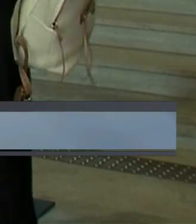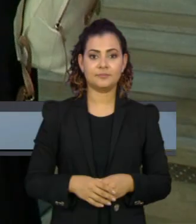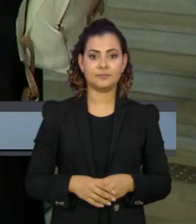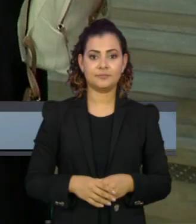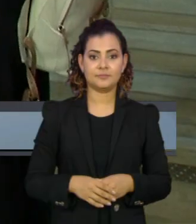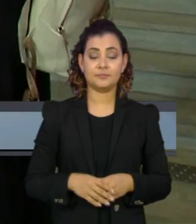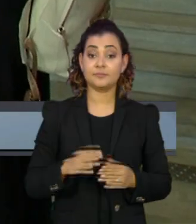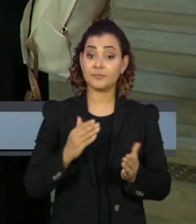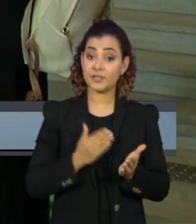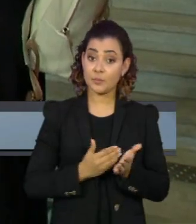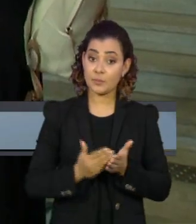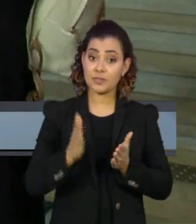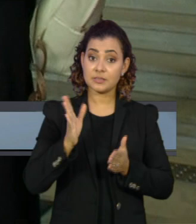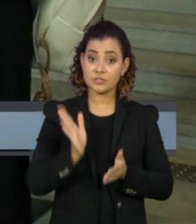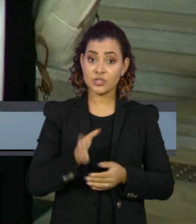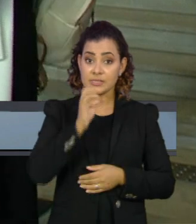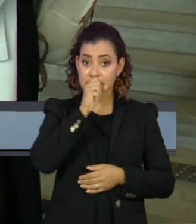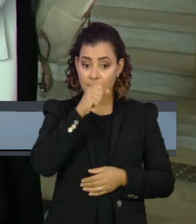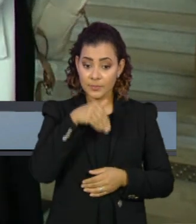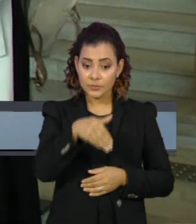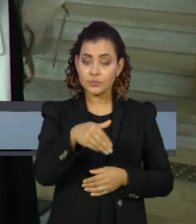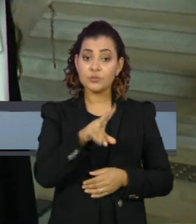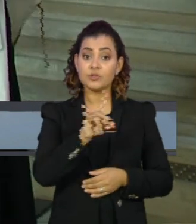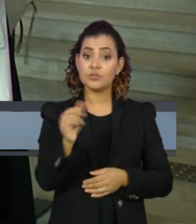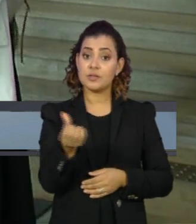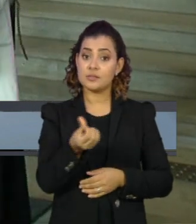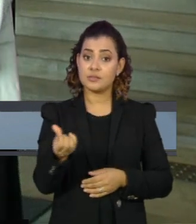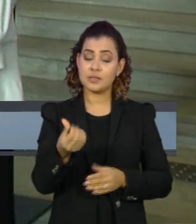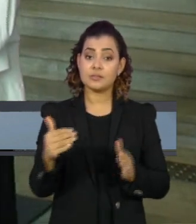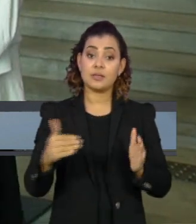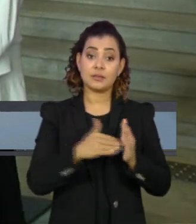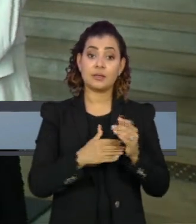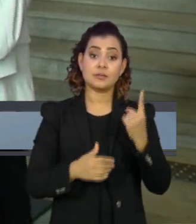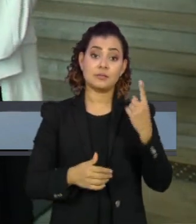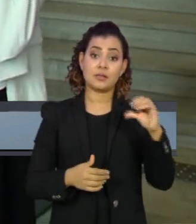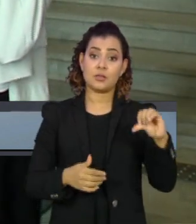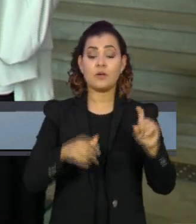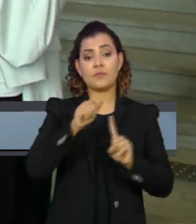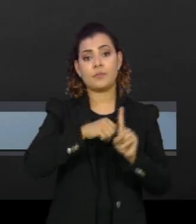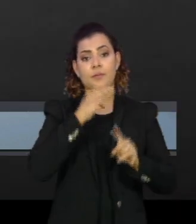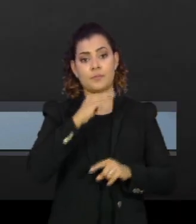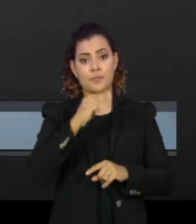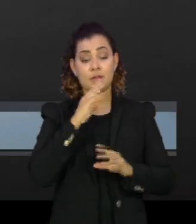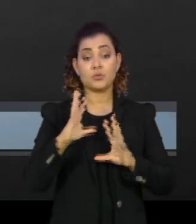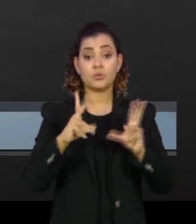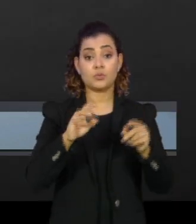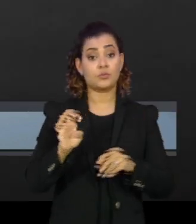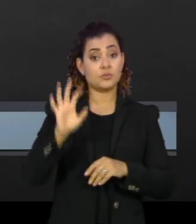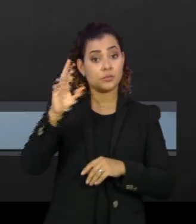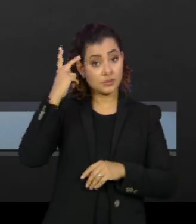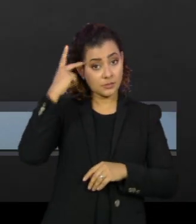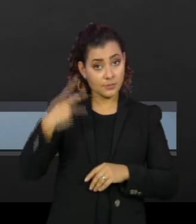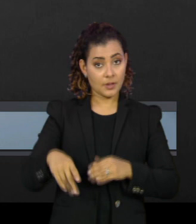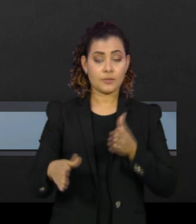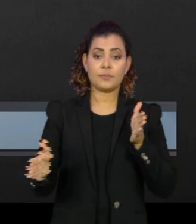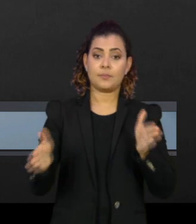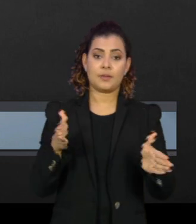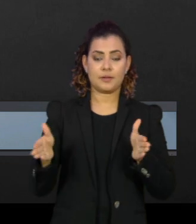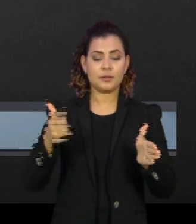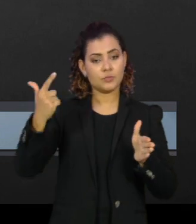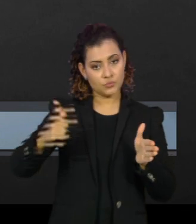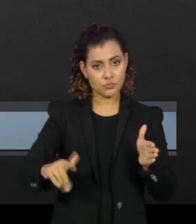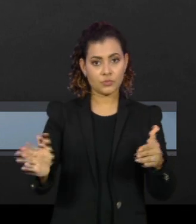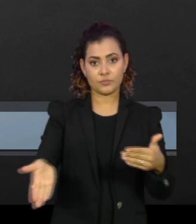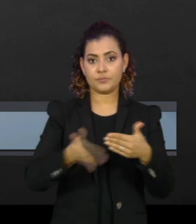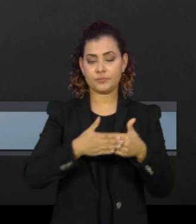A partir do próximo sábado, dia 6 e até o dia 19 de março, todo o estado de São Paulo volta